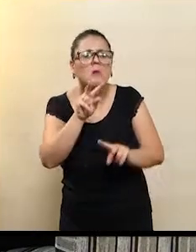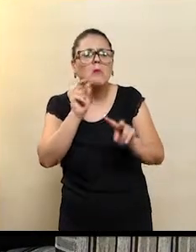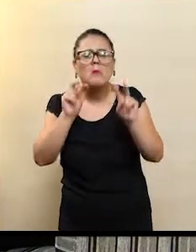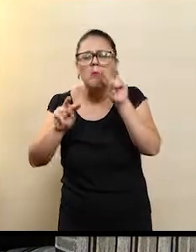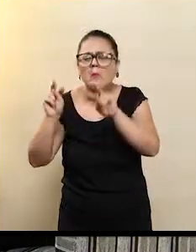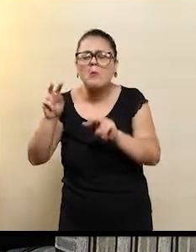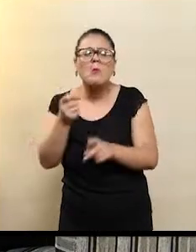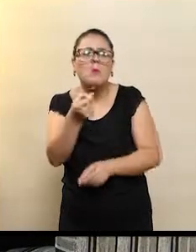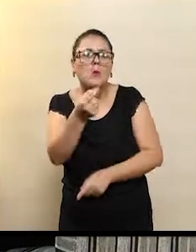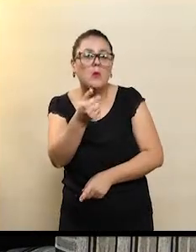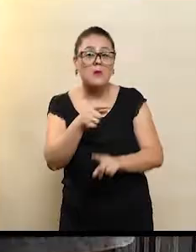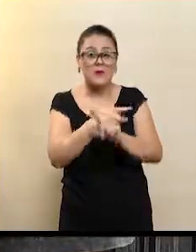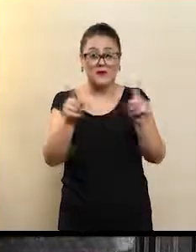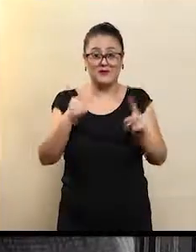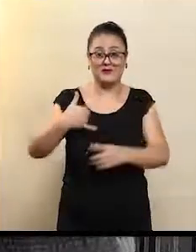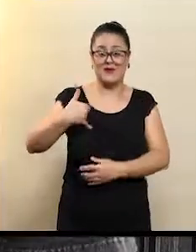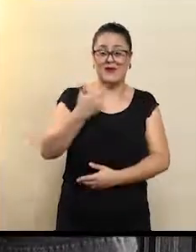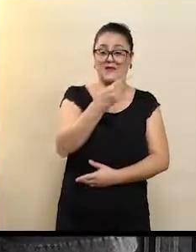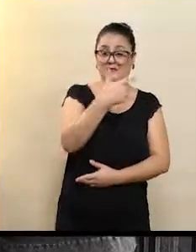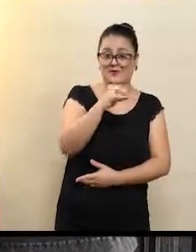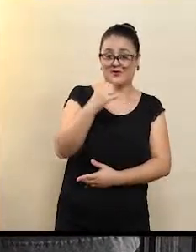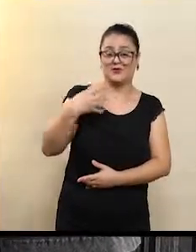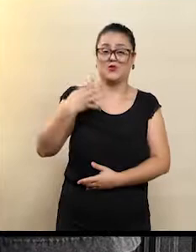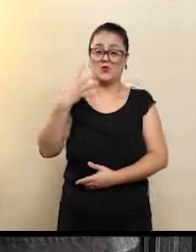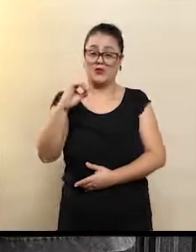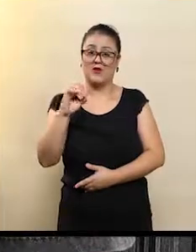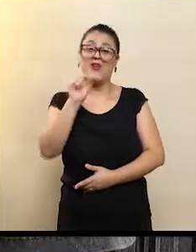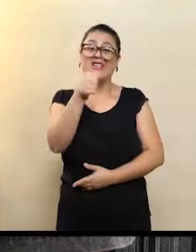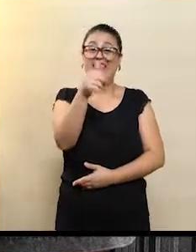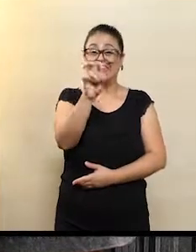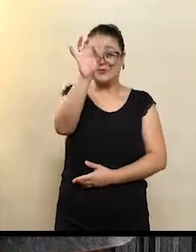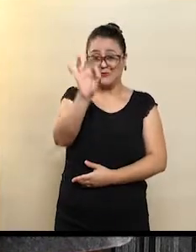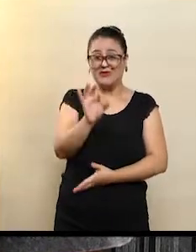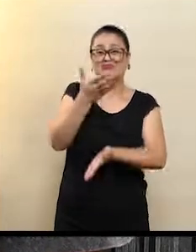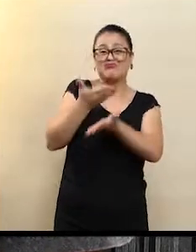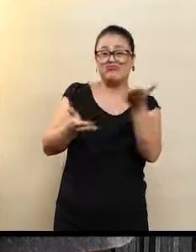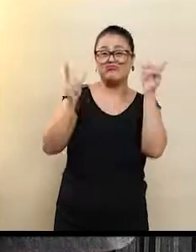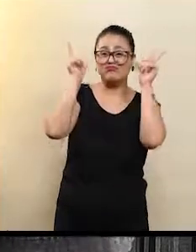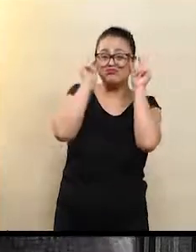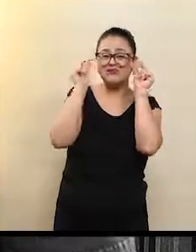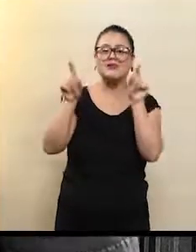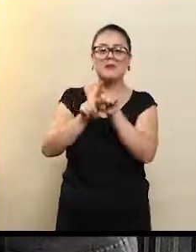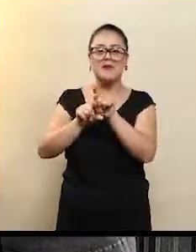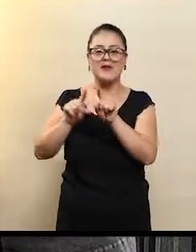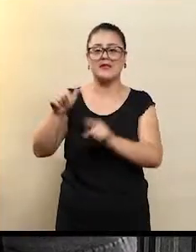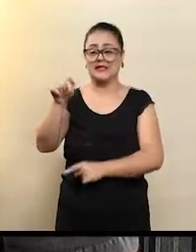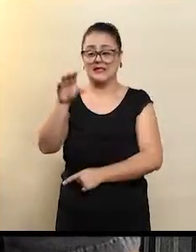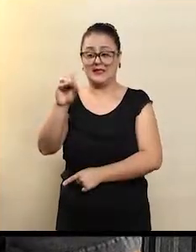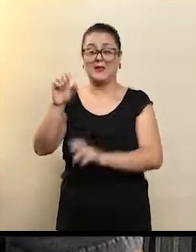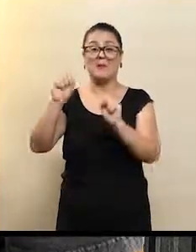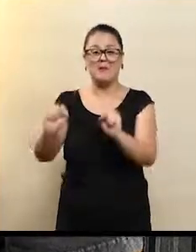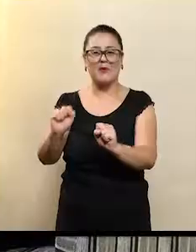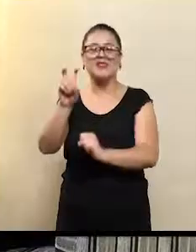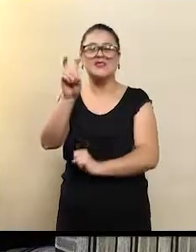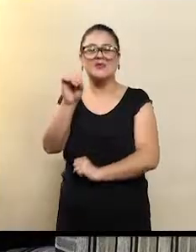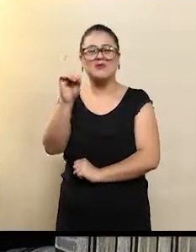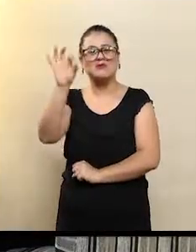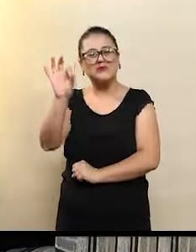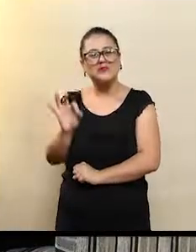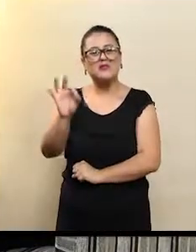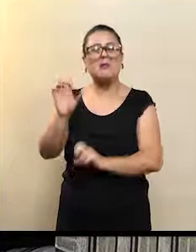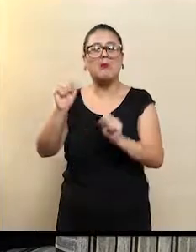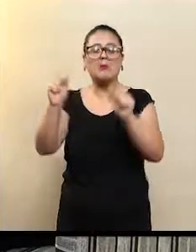e 40 anos de idade, a surdez acomete 15% das pessoas e aos 70 anos pode chegar a 50%. São números muito